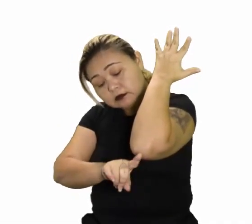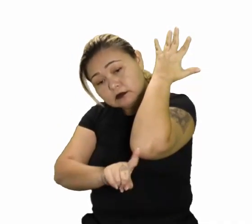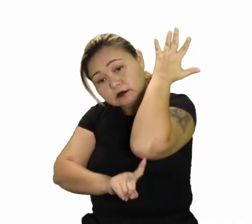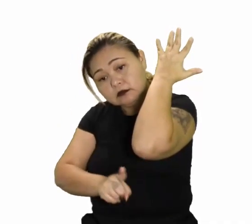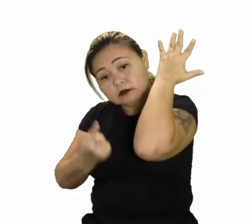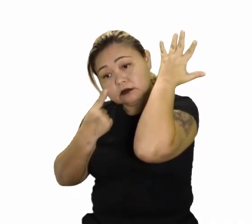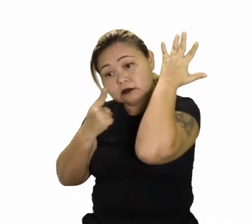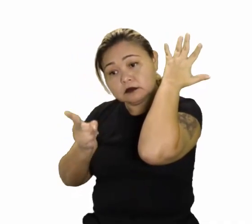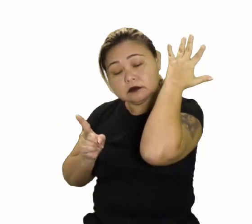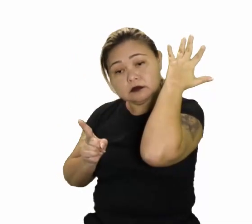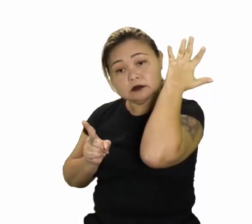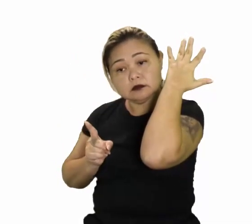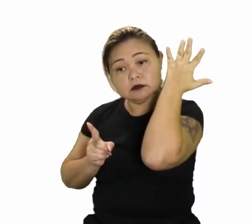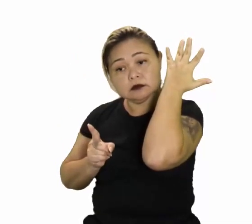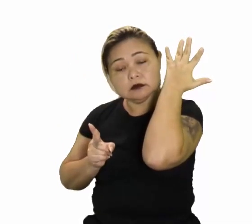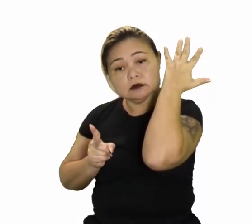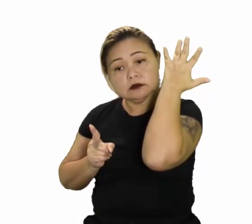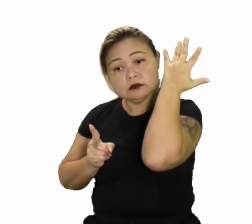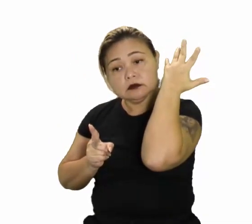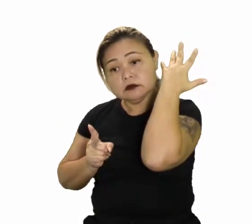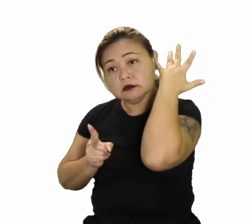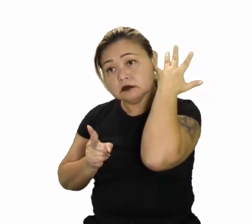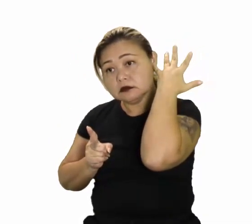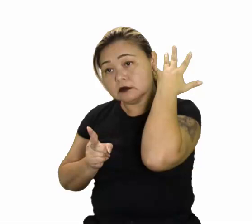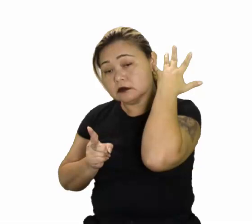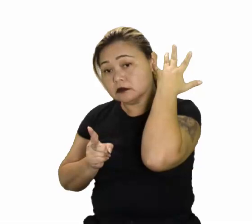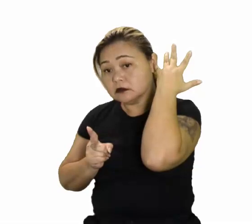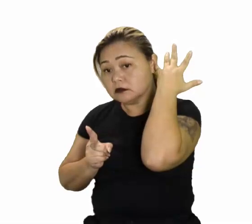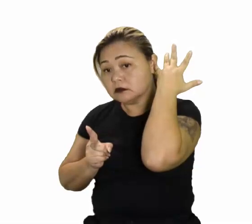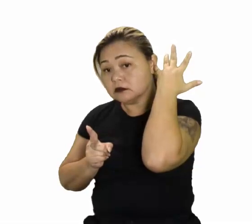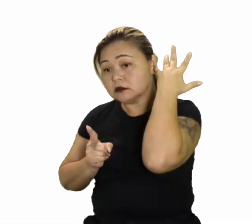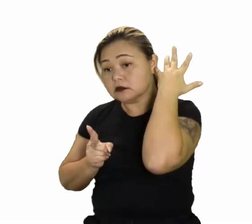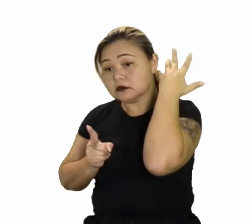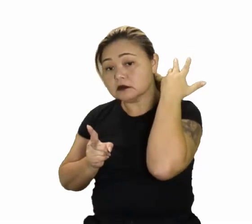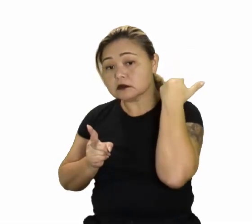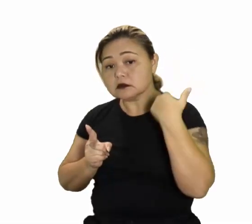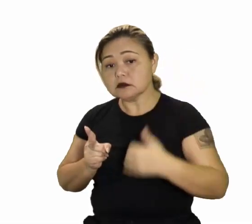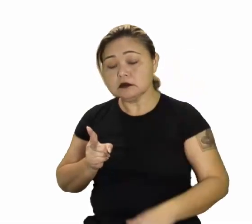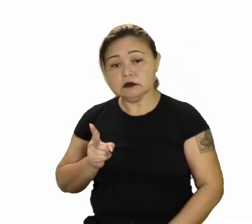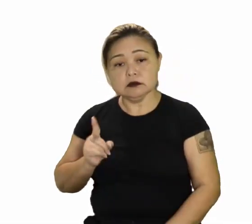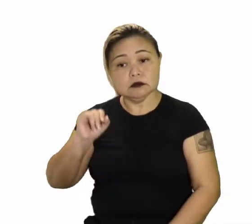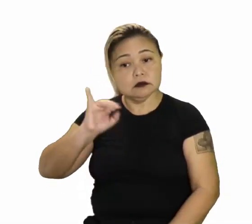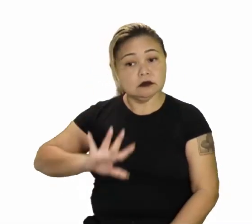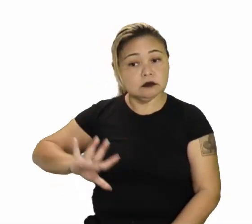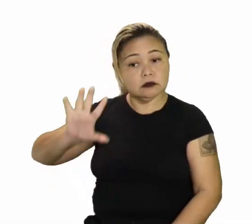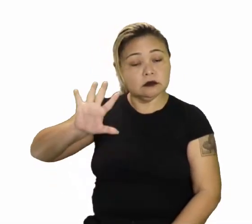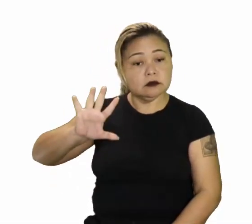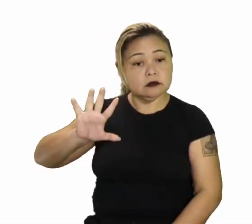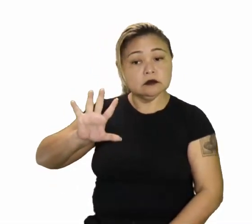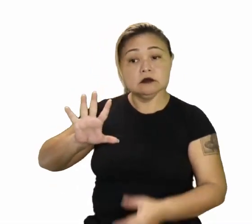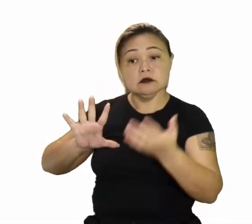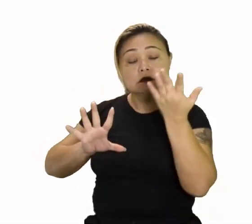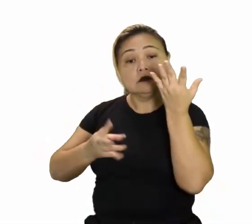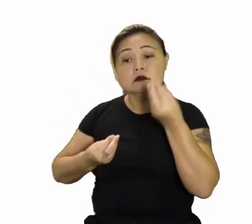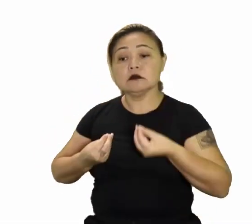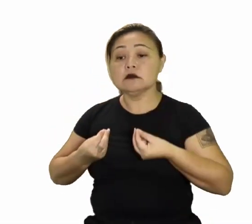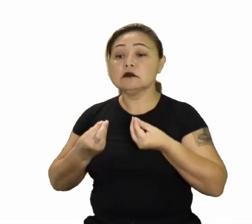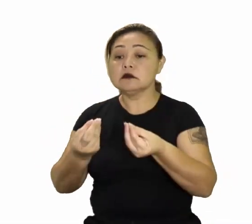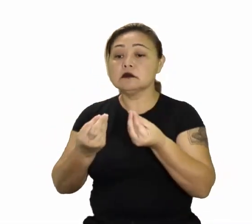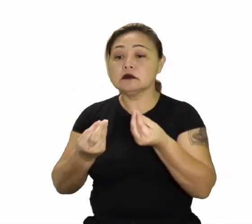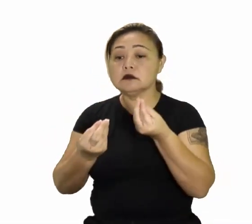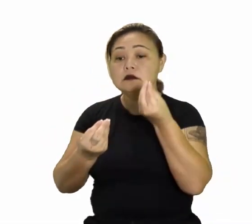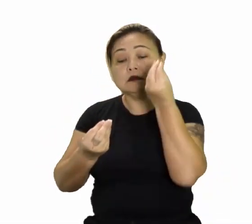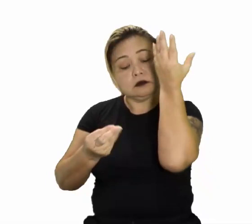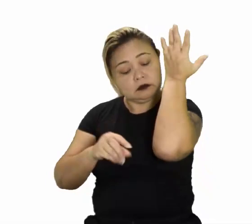imagem. Em relação à distribuição do